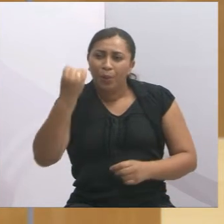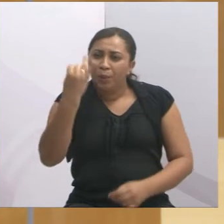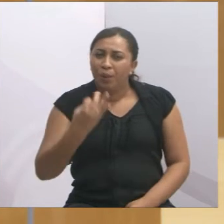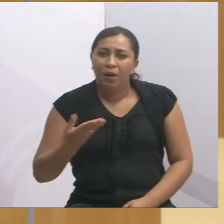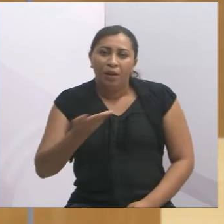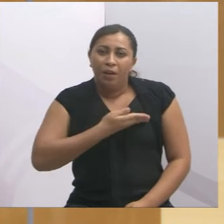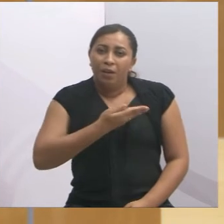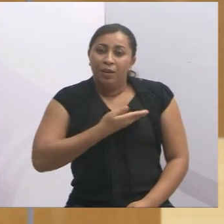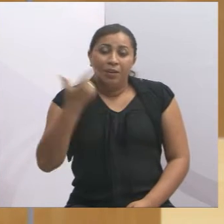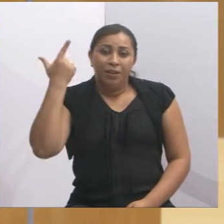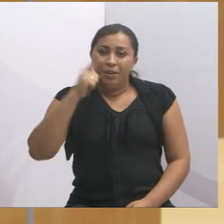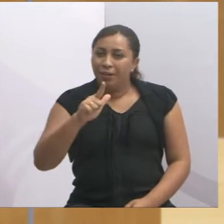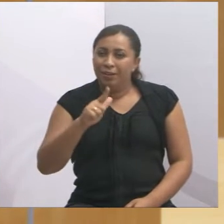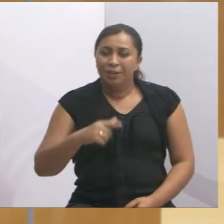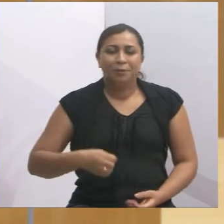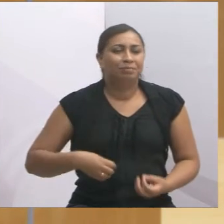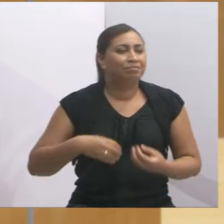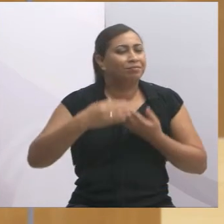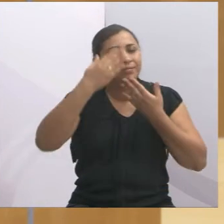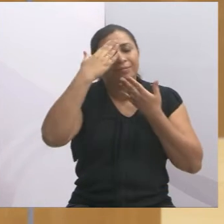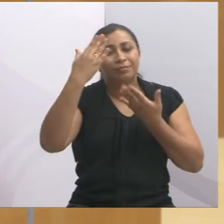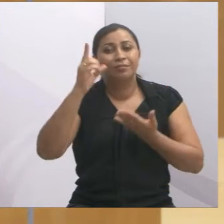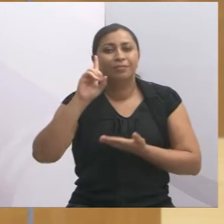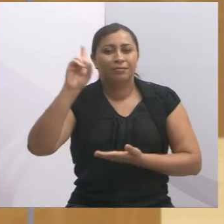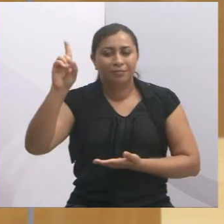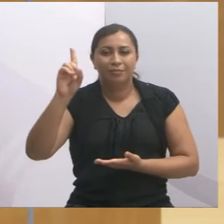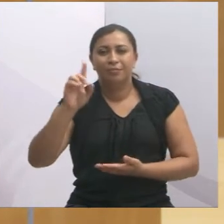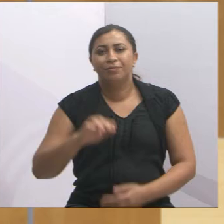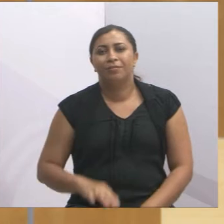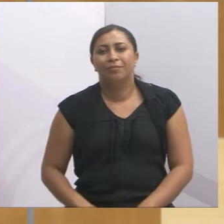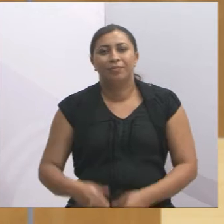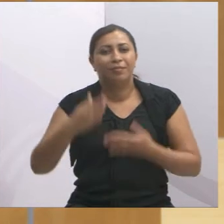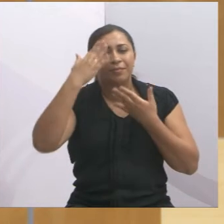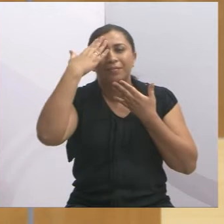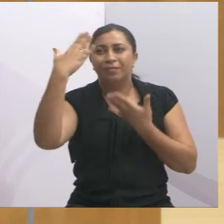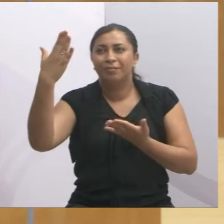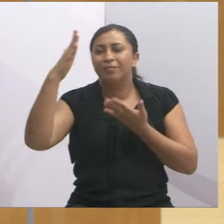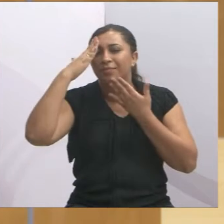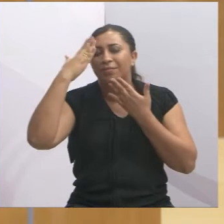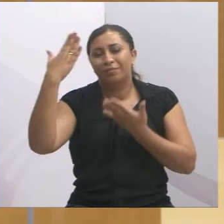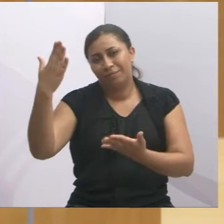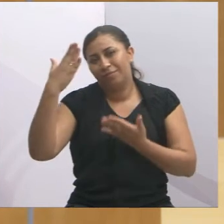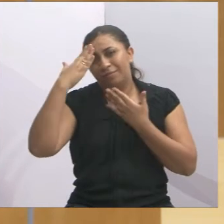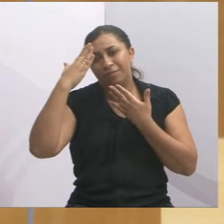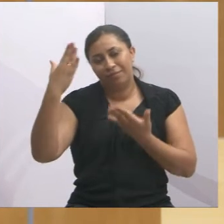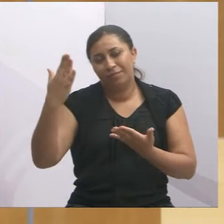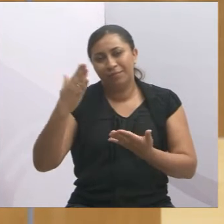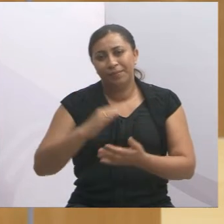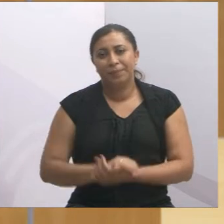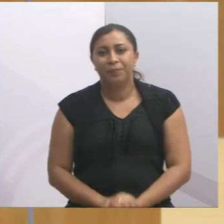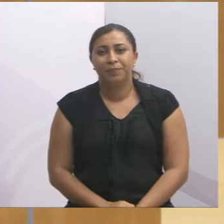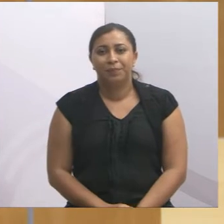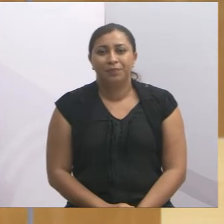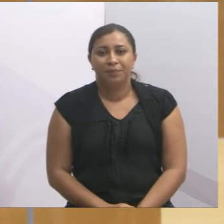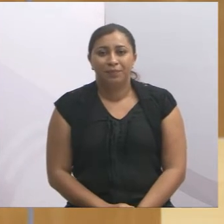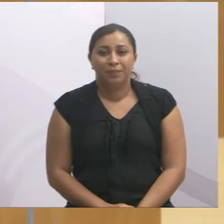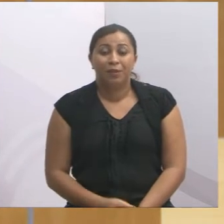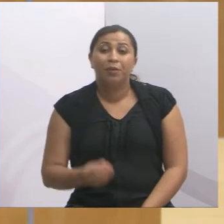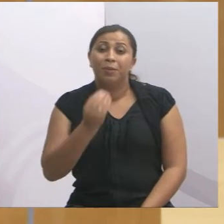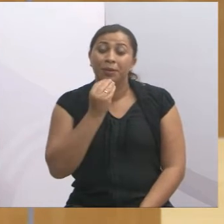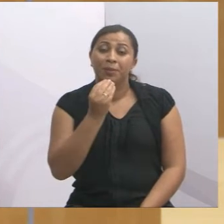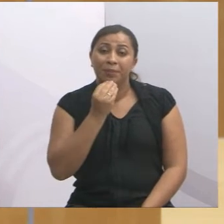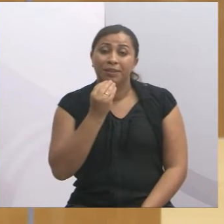então eu falo que eu só tenho a agradecer a Deus, agradecer e agradecer, e falo que foi uma